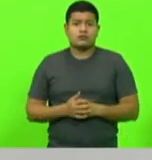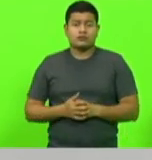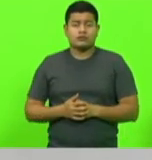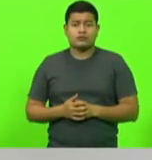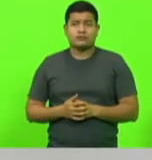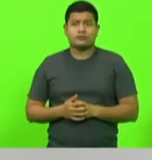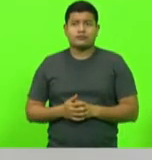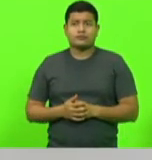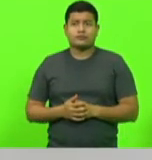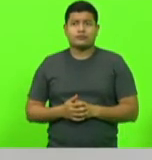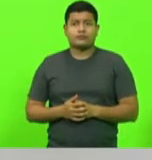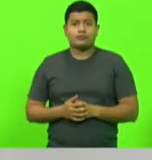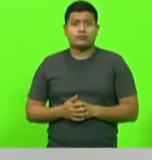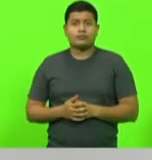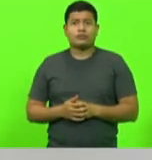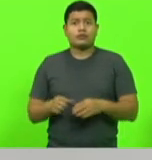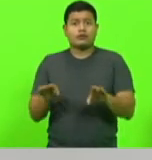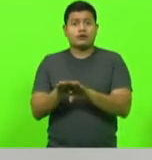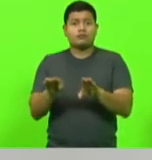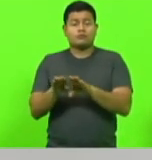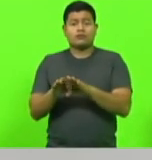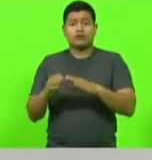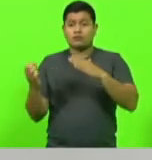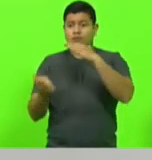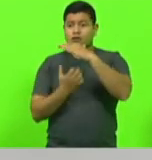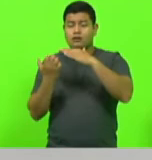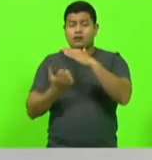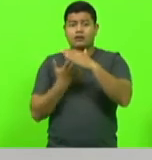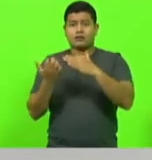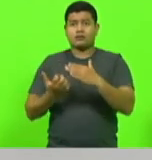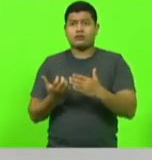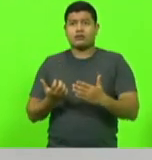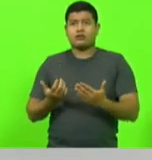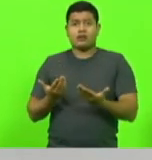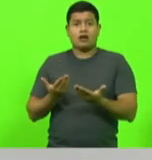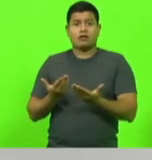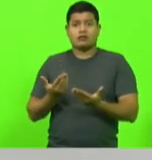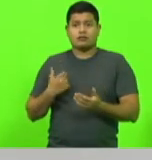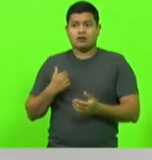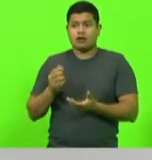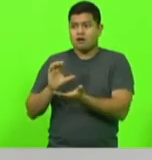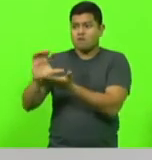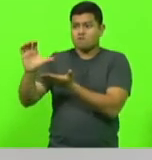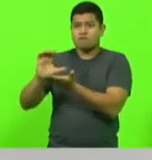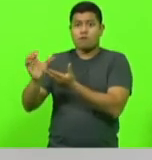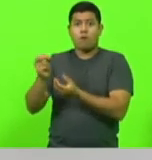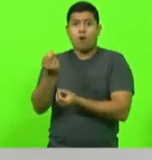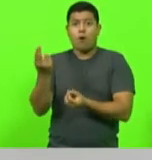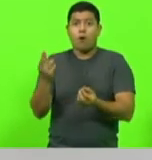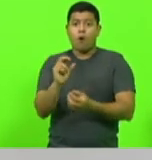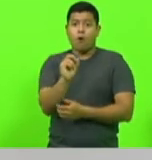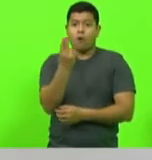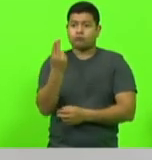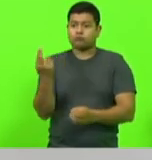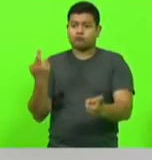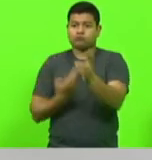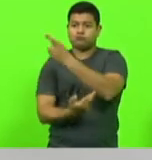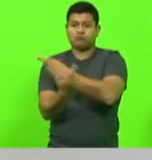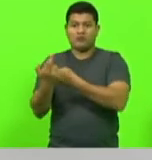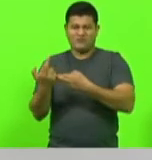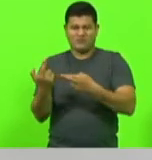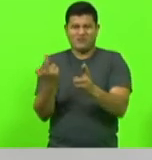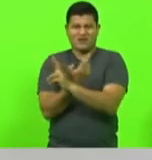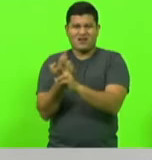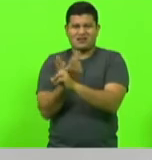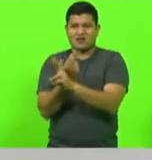E, ao mesmo tempo, para os empresários brasileiros investirem lá fora também, ou fazerem negócios internacionais, fica a